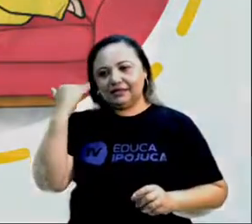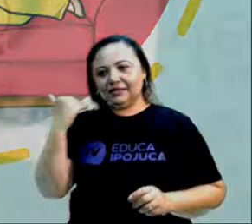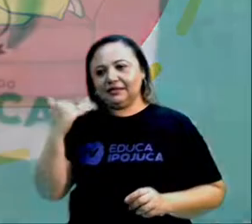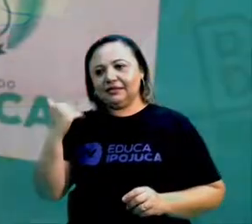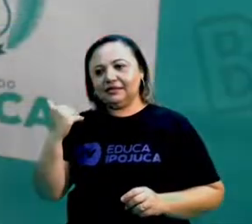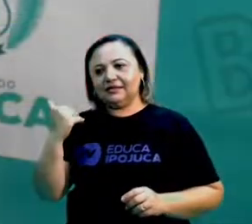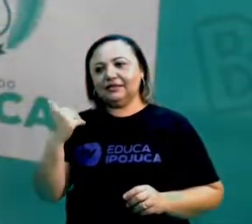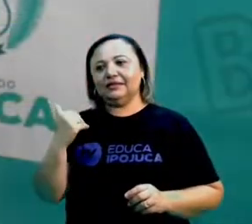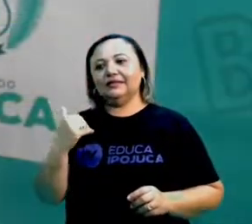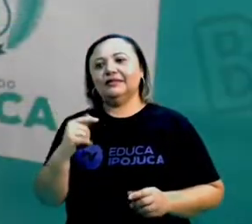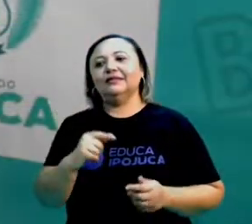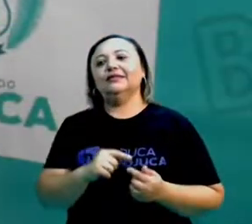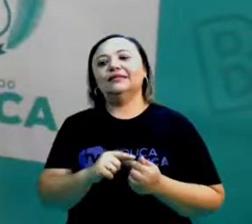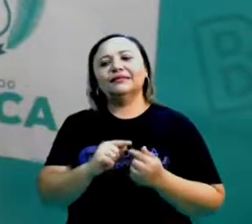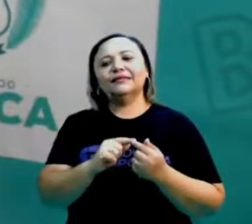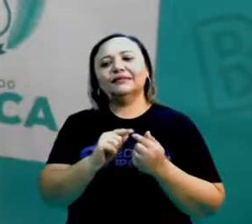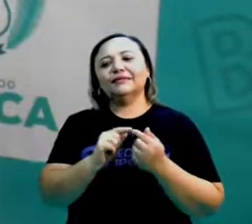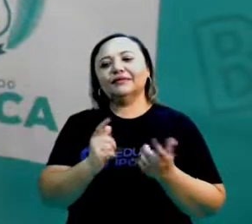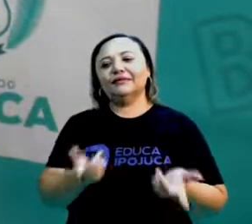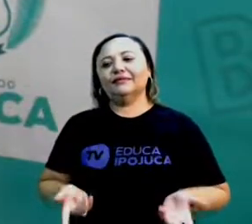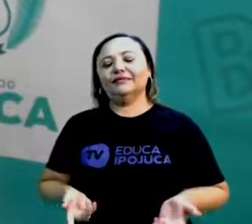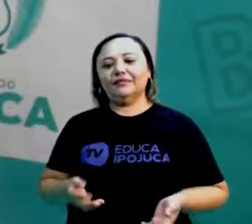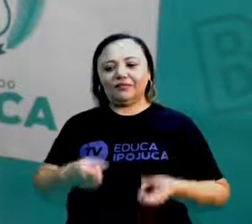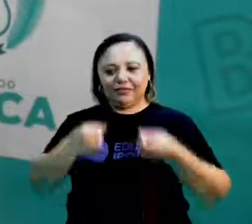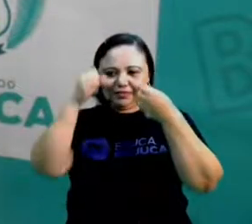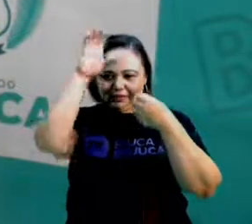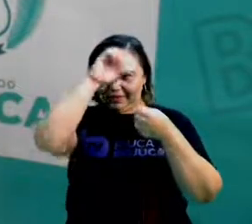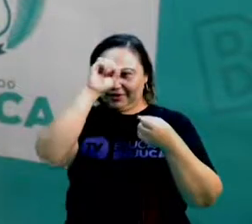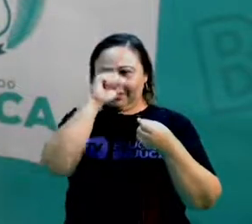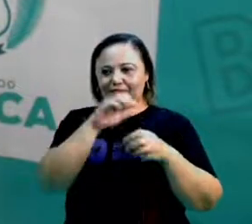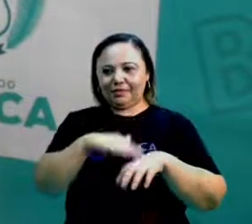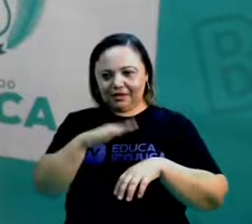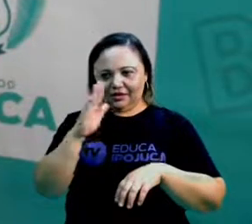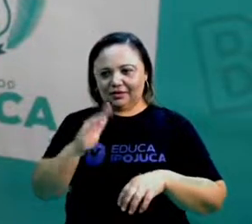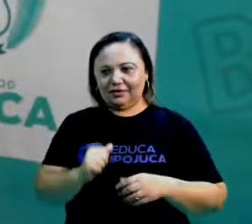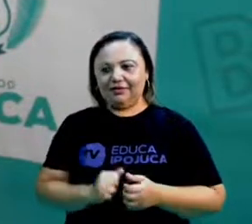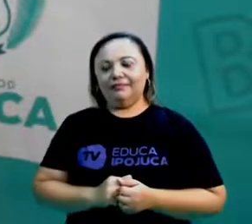linguísticas? Vamos ver um pouquinho desse conceito primeiro?